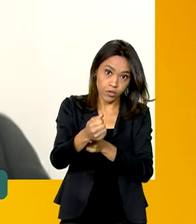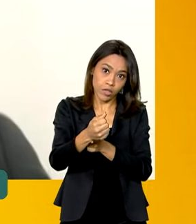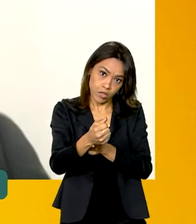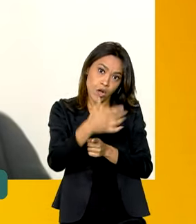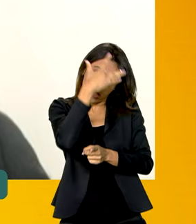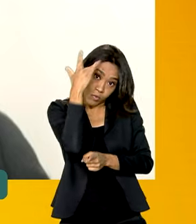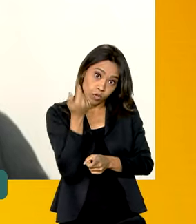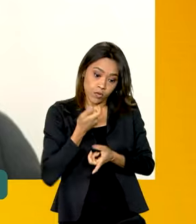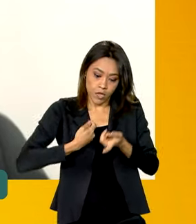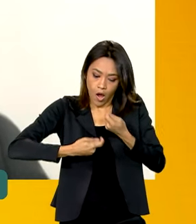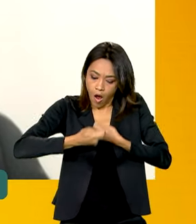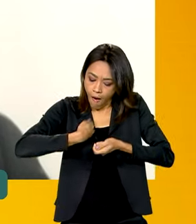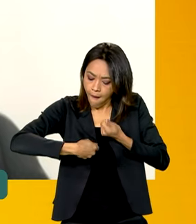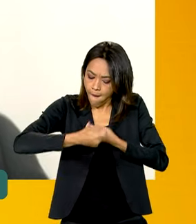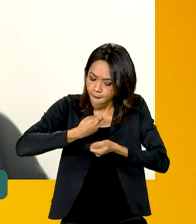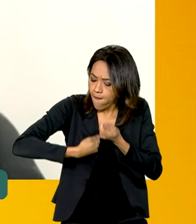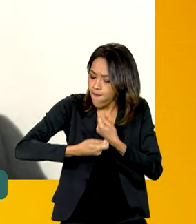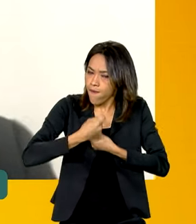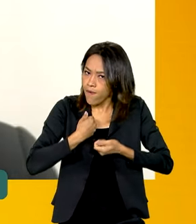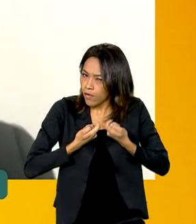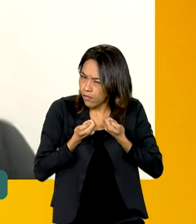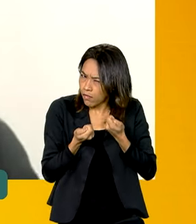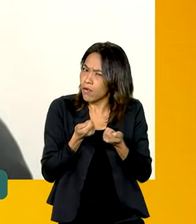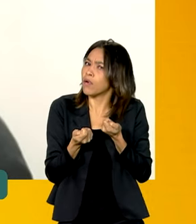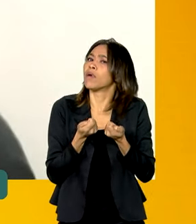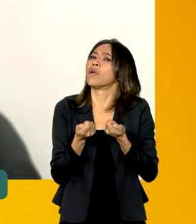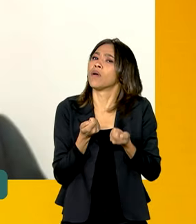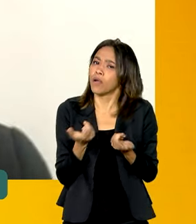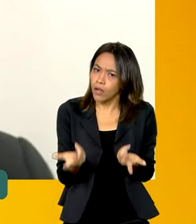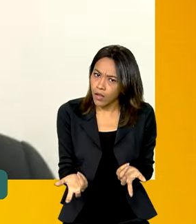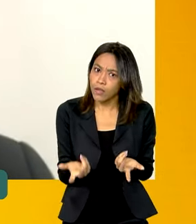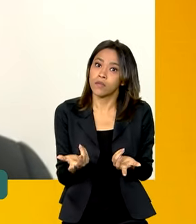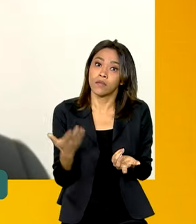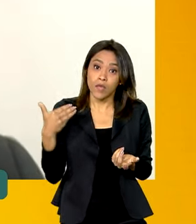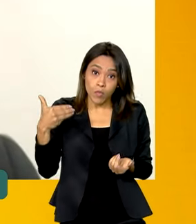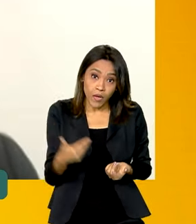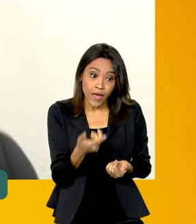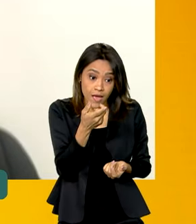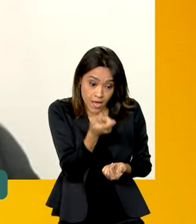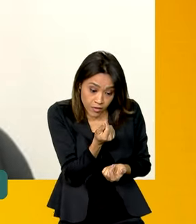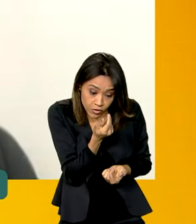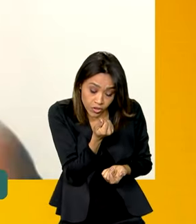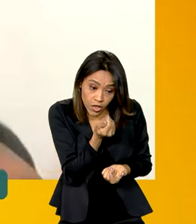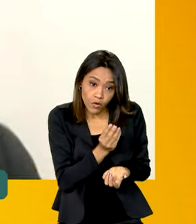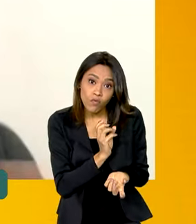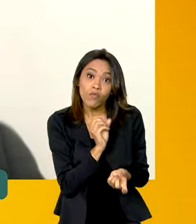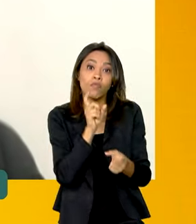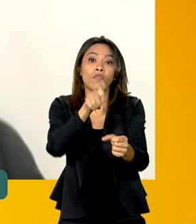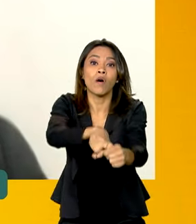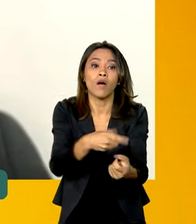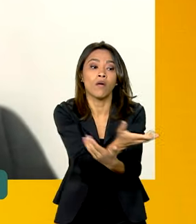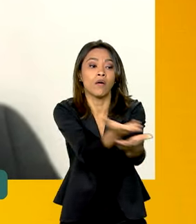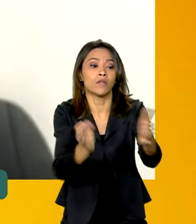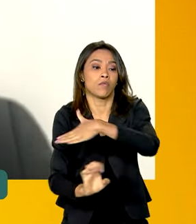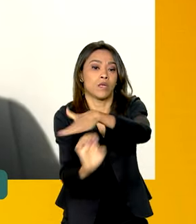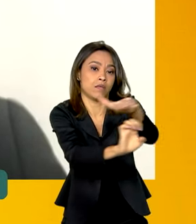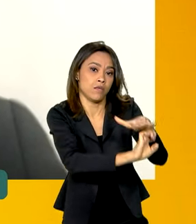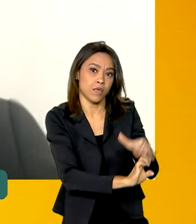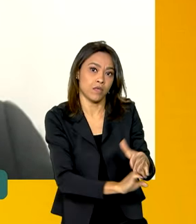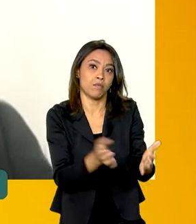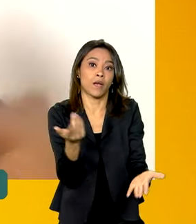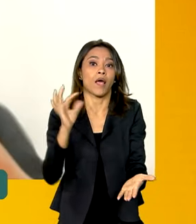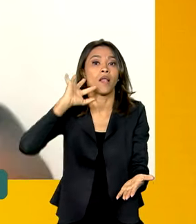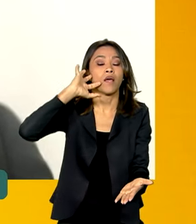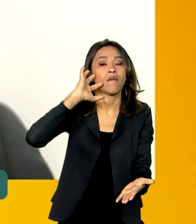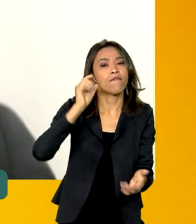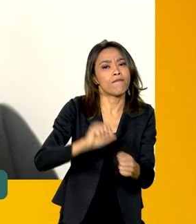seus recursos. Então, a gente imagina que são mais credores, são recursos que retornam para os credores, para que eles possam fazer novos investimentos. Então, a